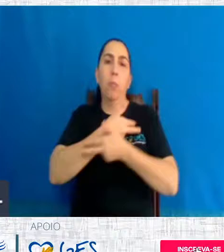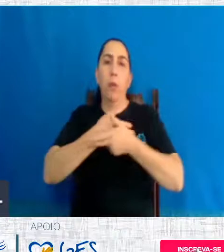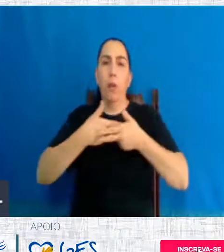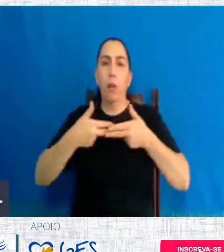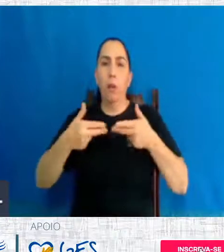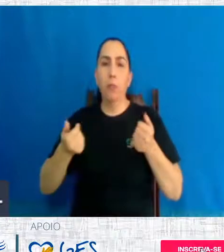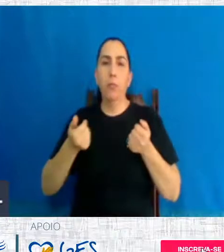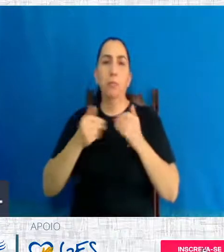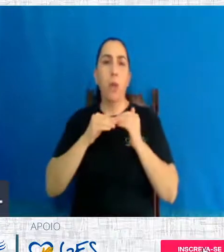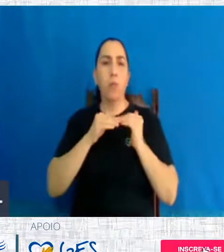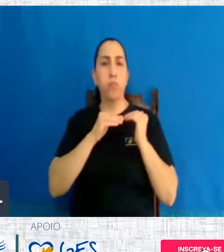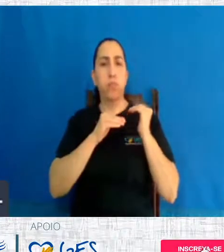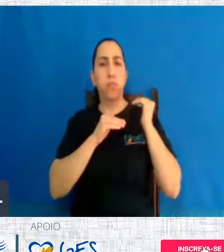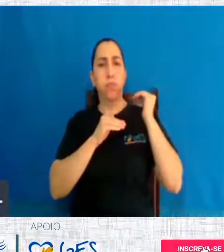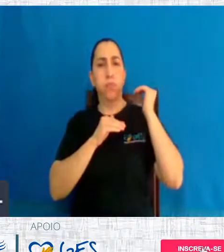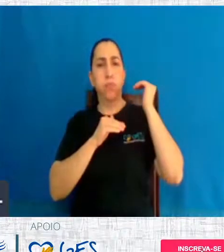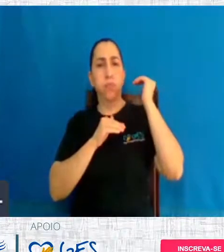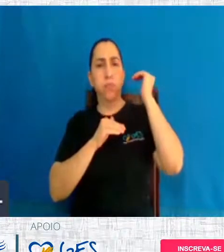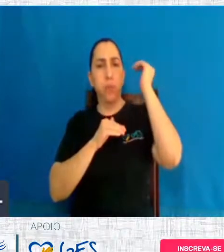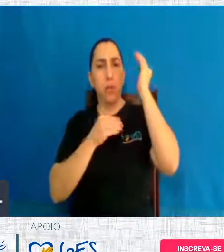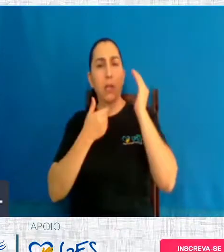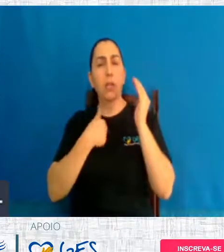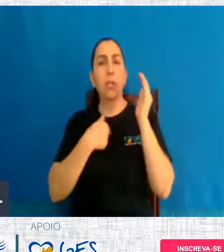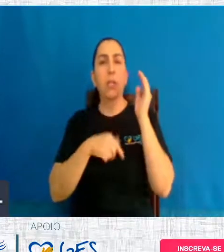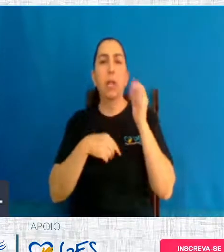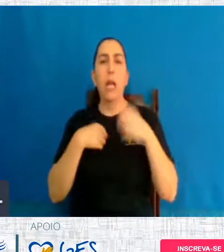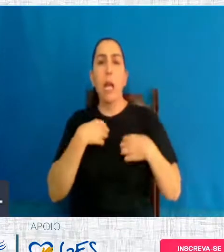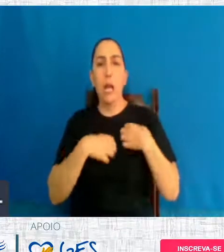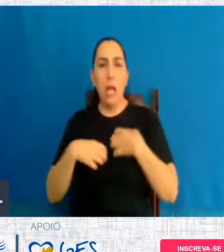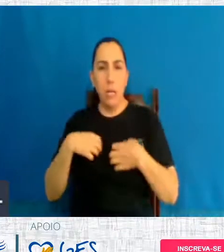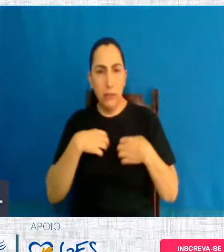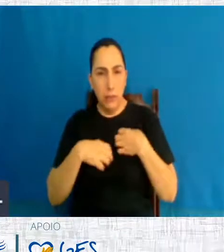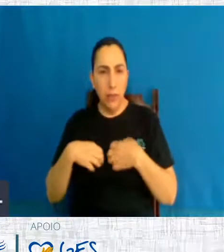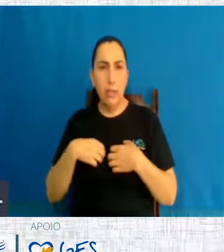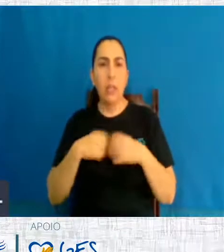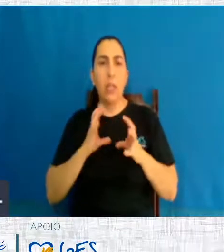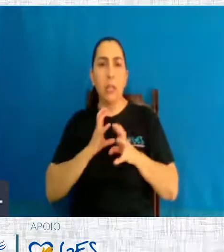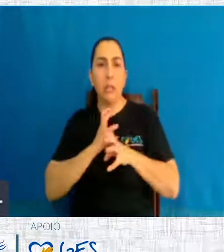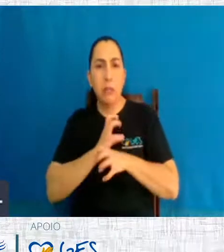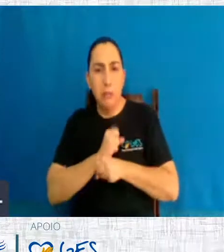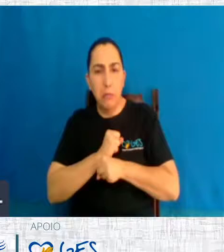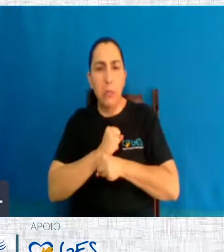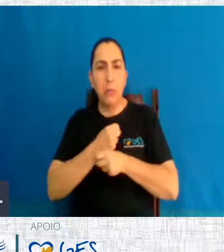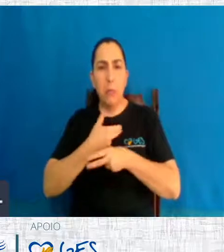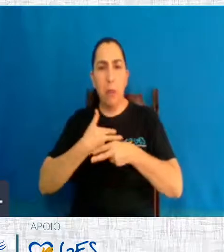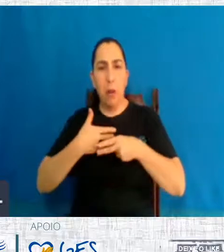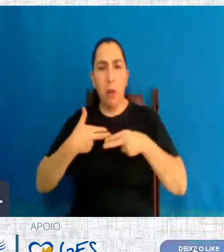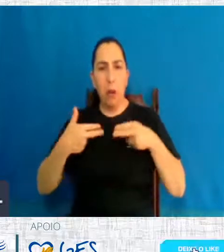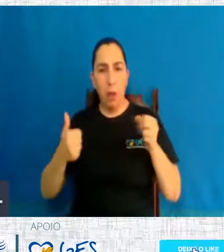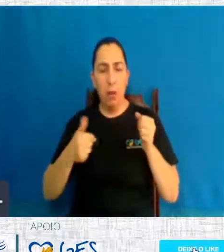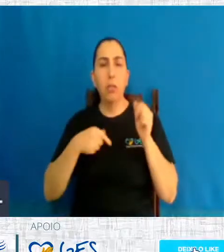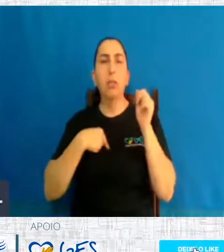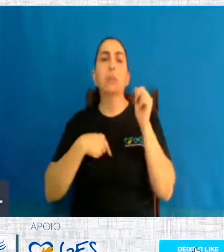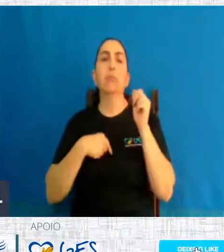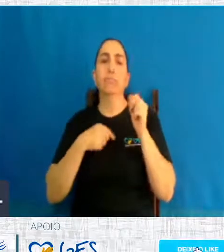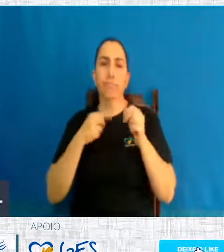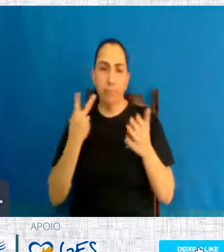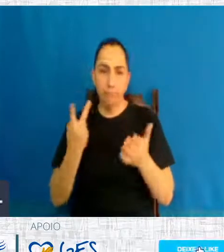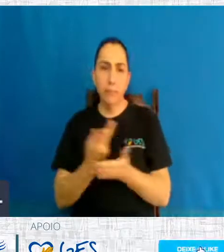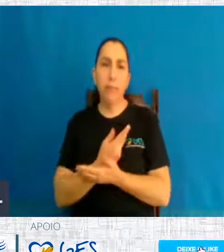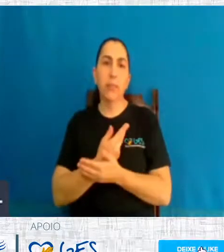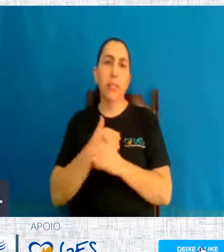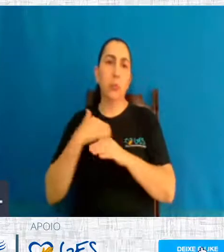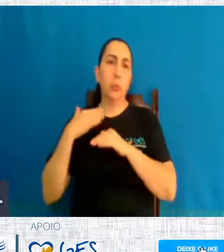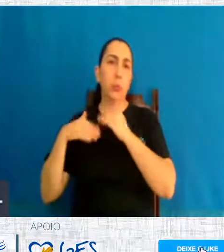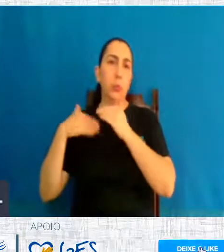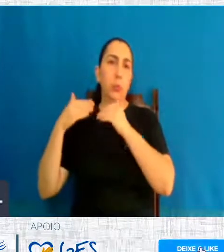índices de aumentos que a gente tem aqui de transtornos de ansiedade e depressão, não é? Num meta-análise muito seguro da Coleman